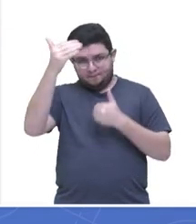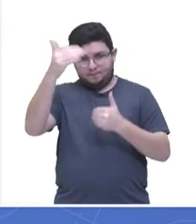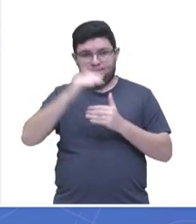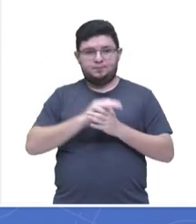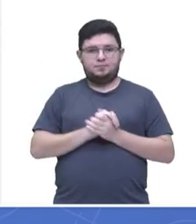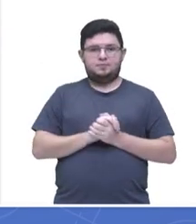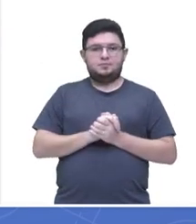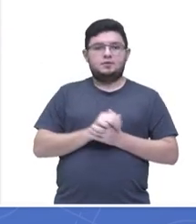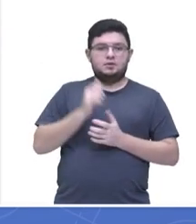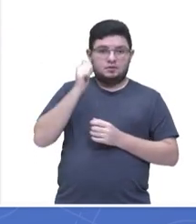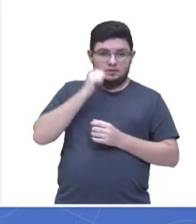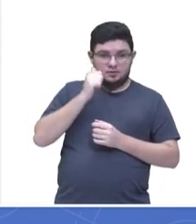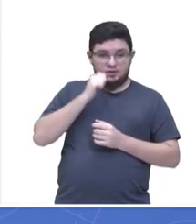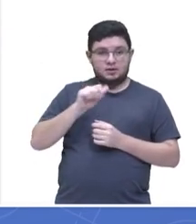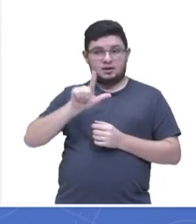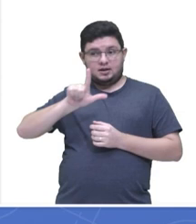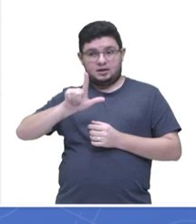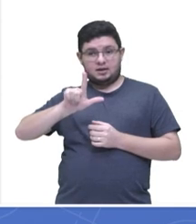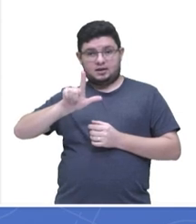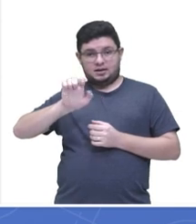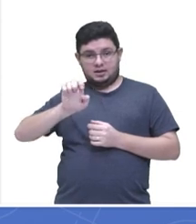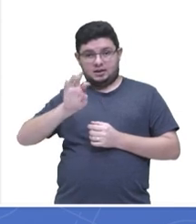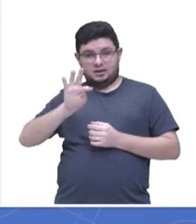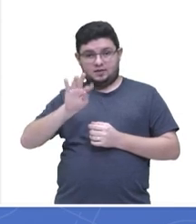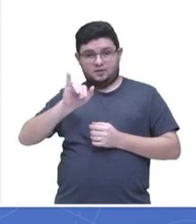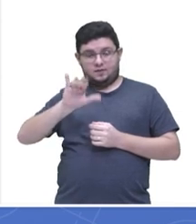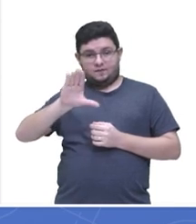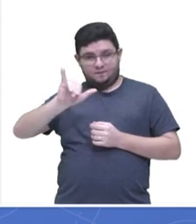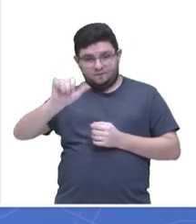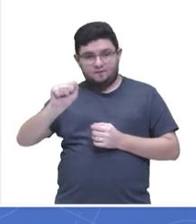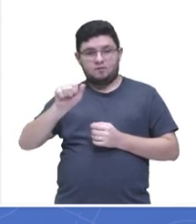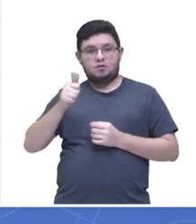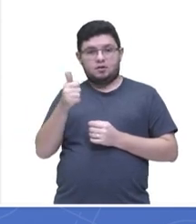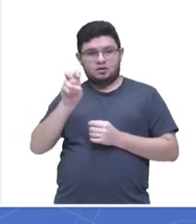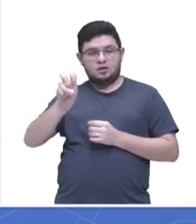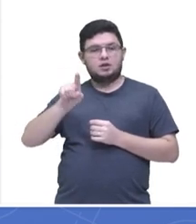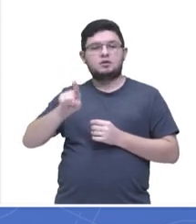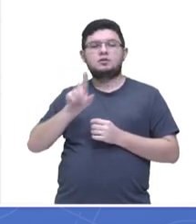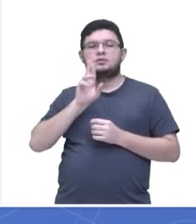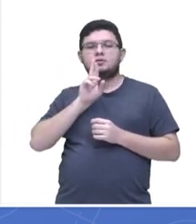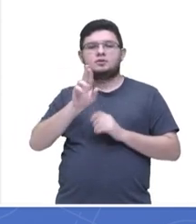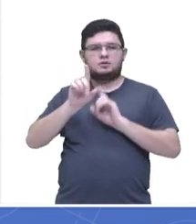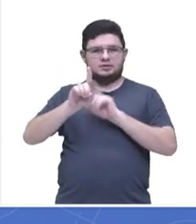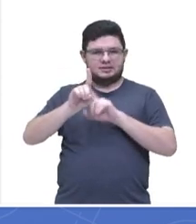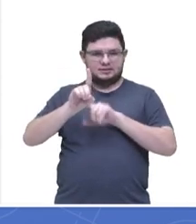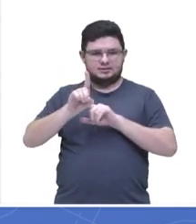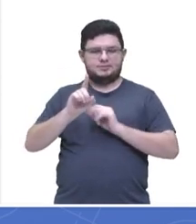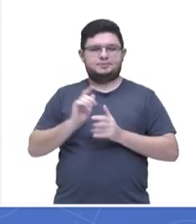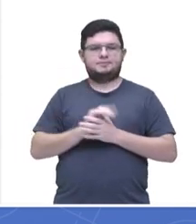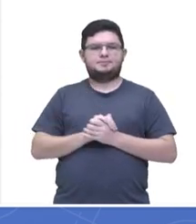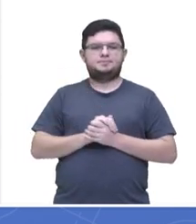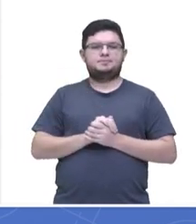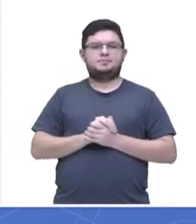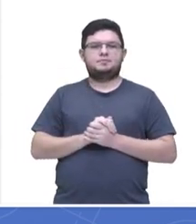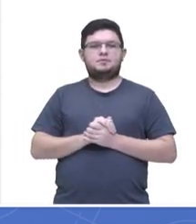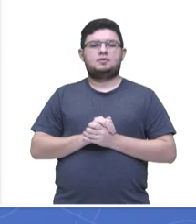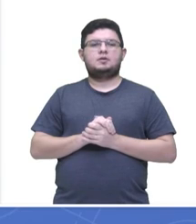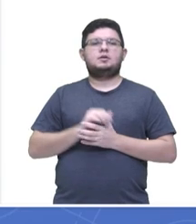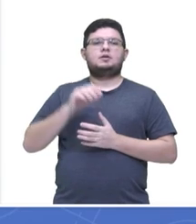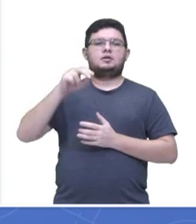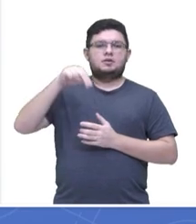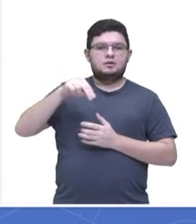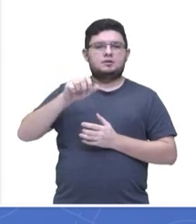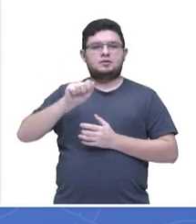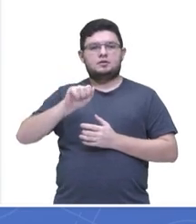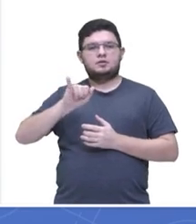Tem aqui a Letícia, questão 15, letra D, do 7, Tassila Prado, de Humaitá também. Tenho aqui a Naila,